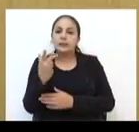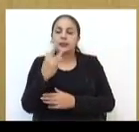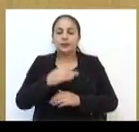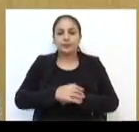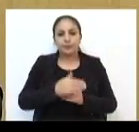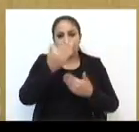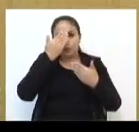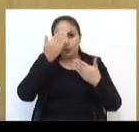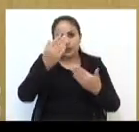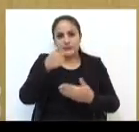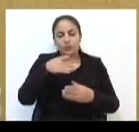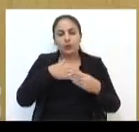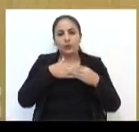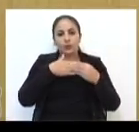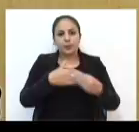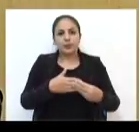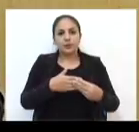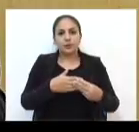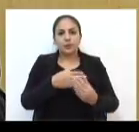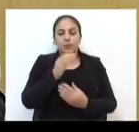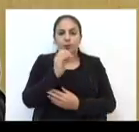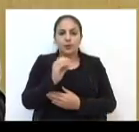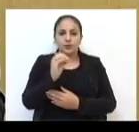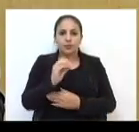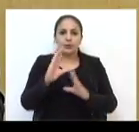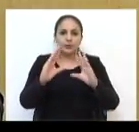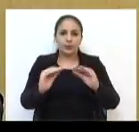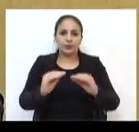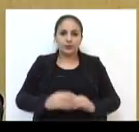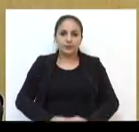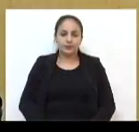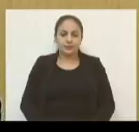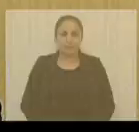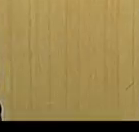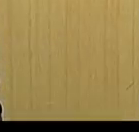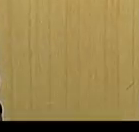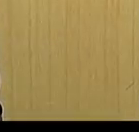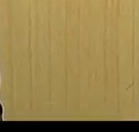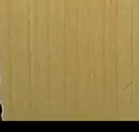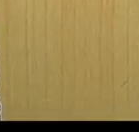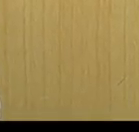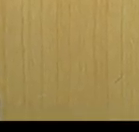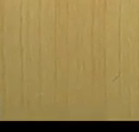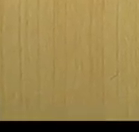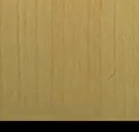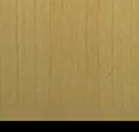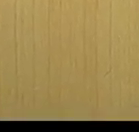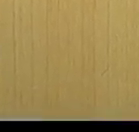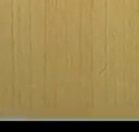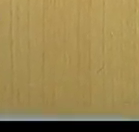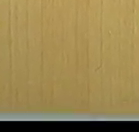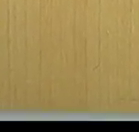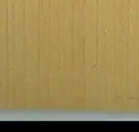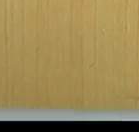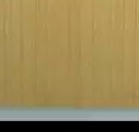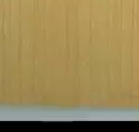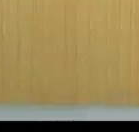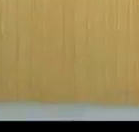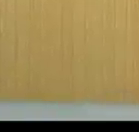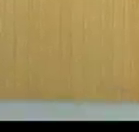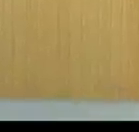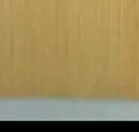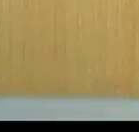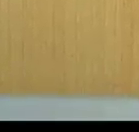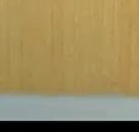da tarde. Obrigada pela sua companhia e uma ótima noite! Tchau! Tchau! Tchau!